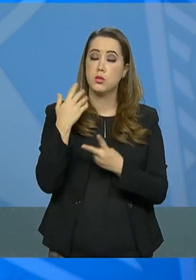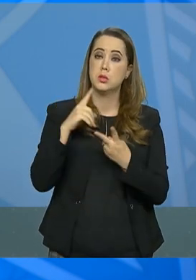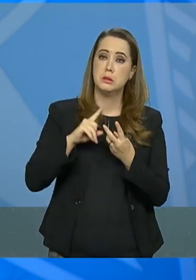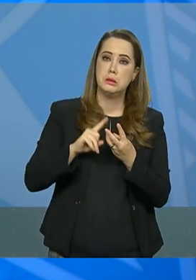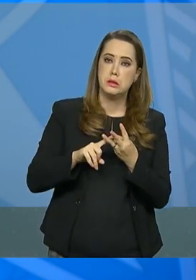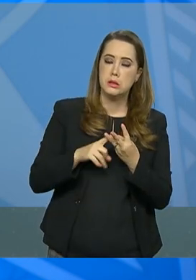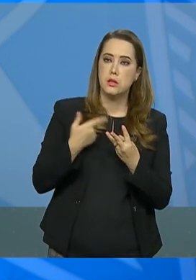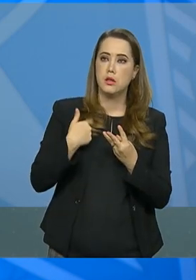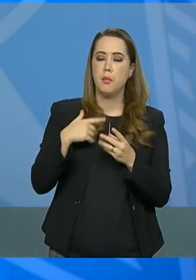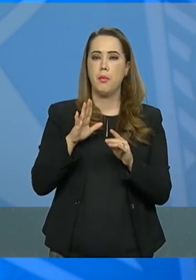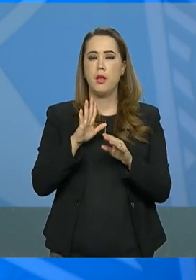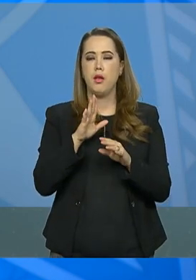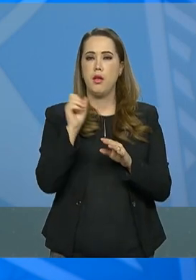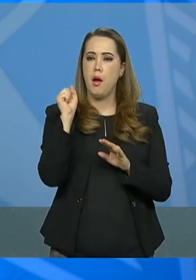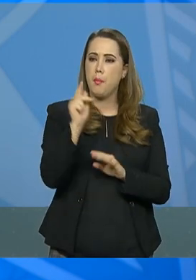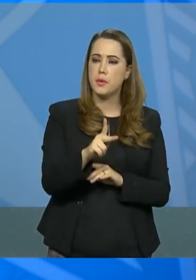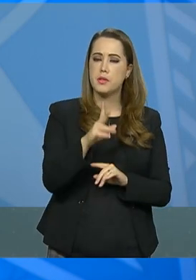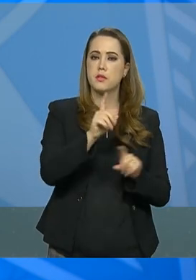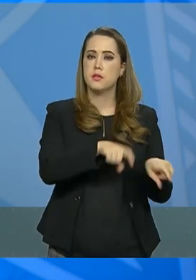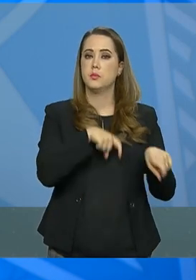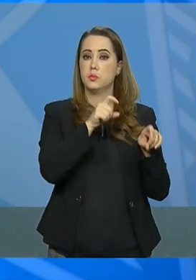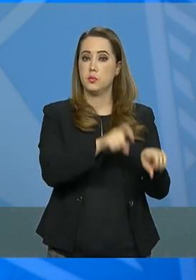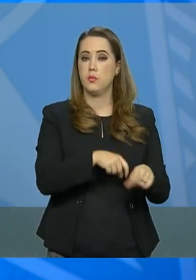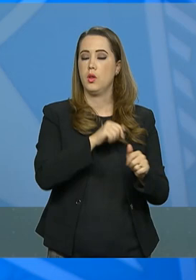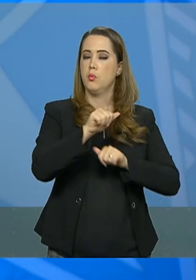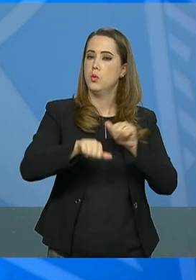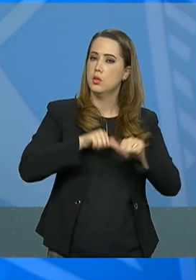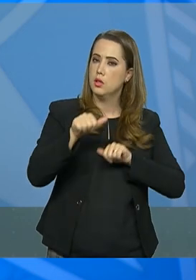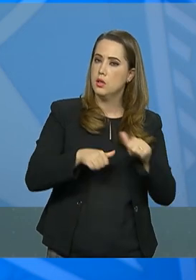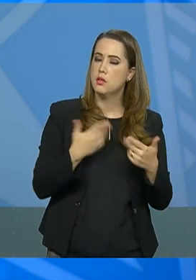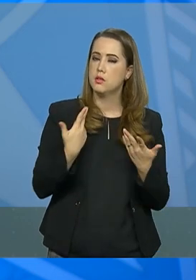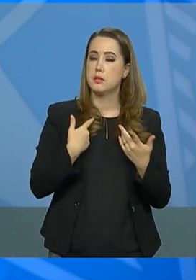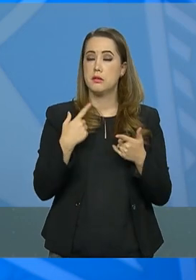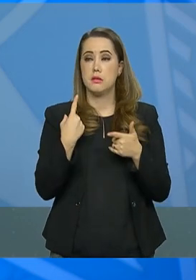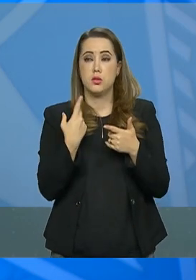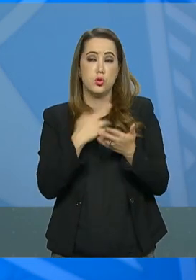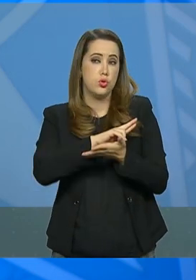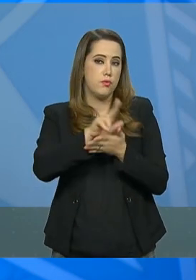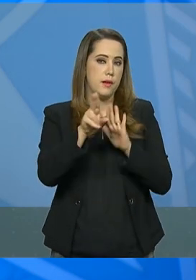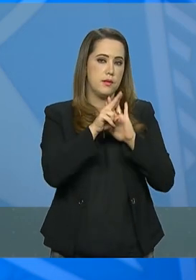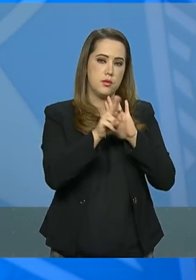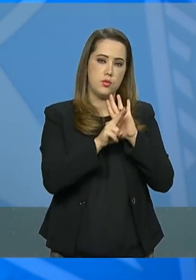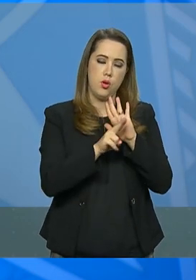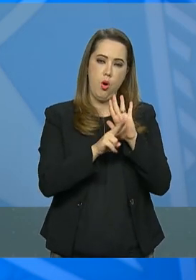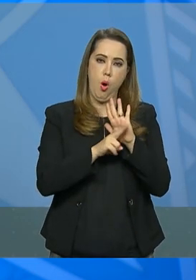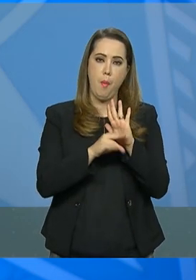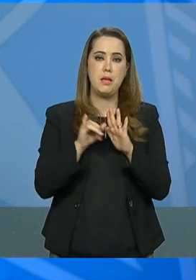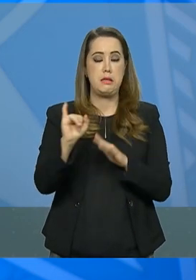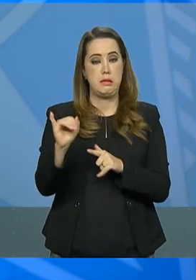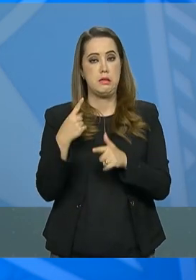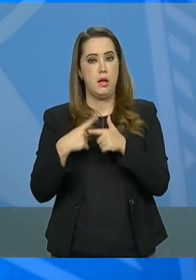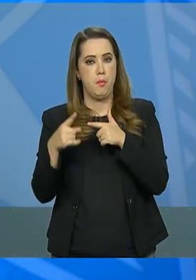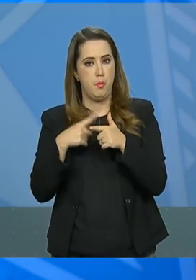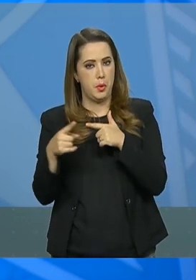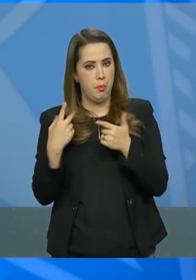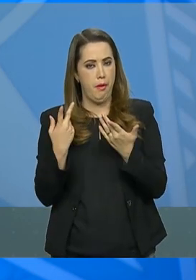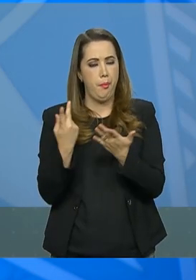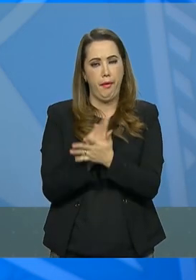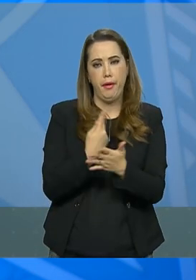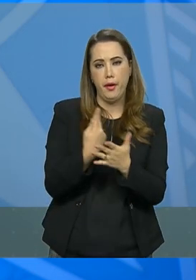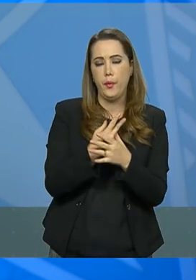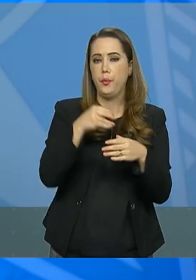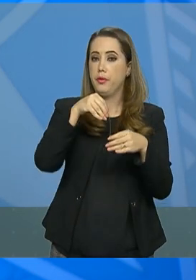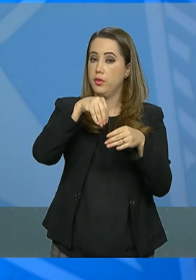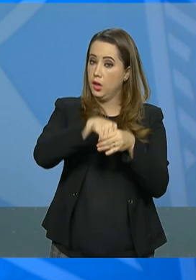revisão de benefícios e de processos com suspeitas de irregularidades no INSS.